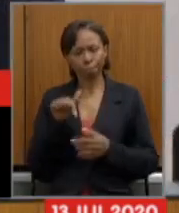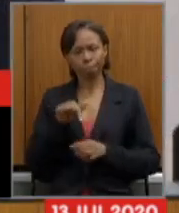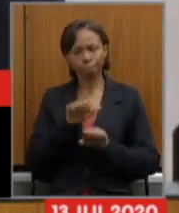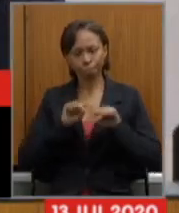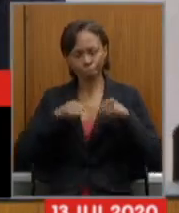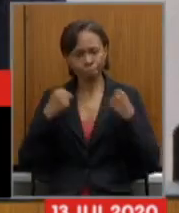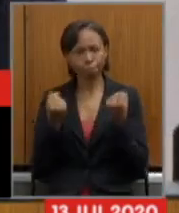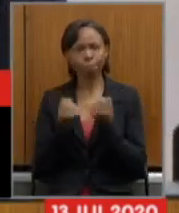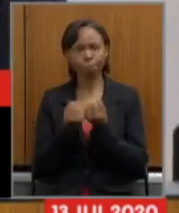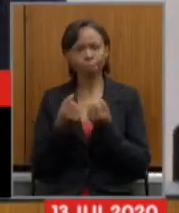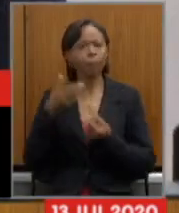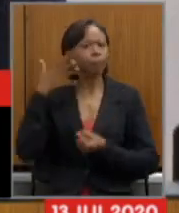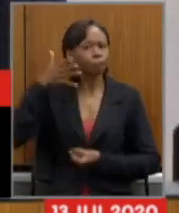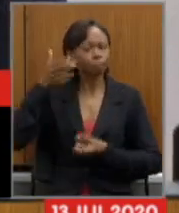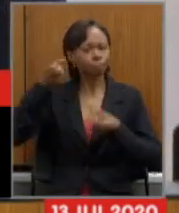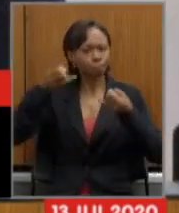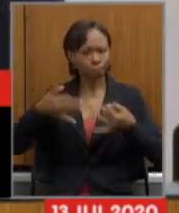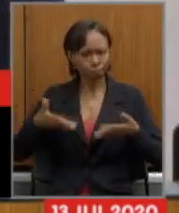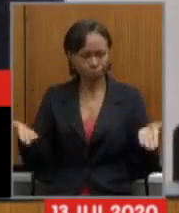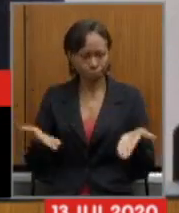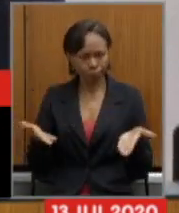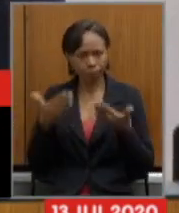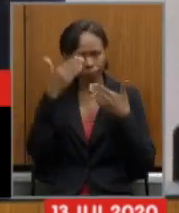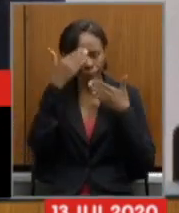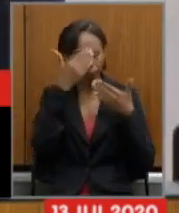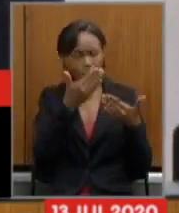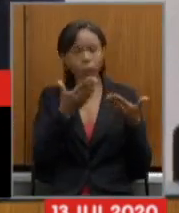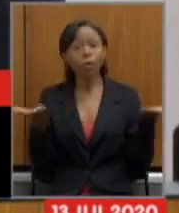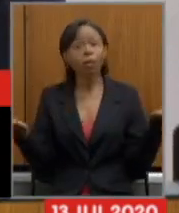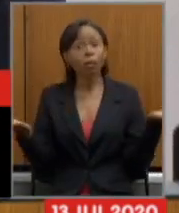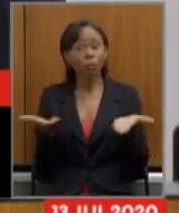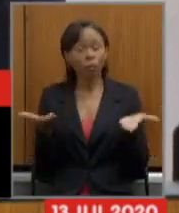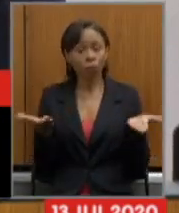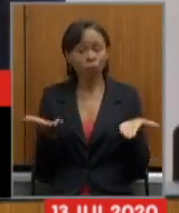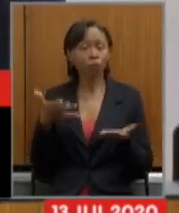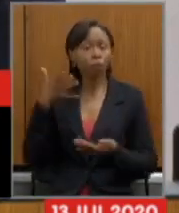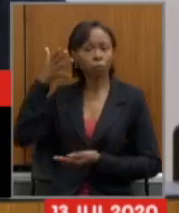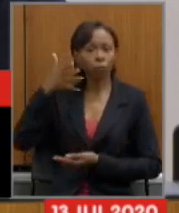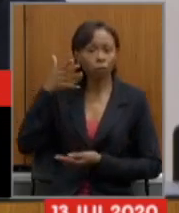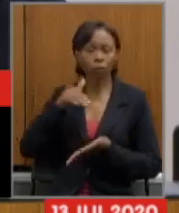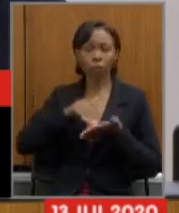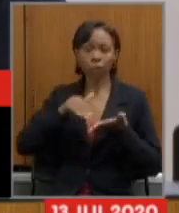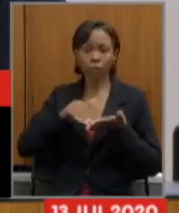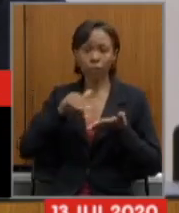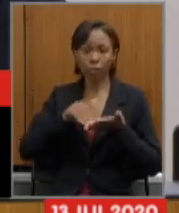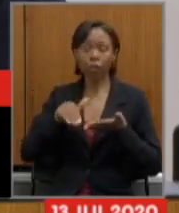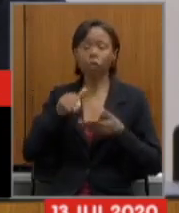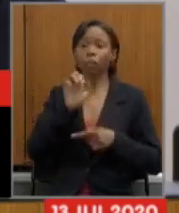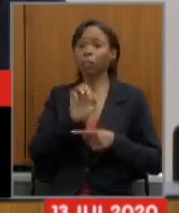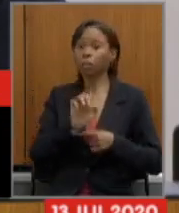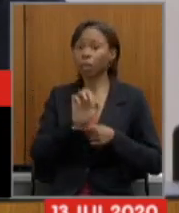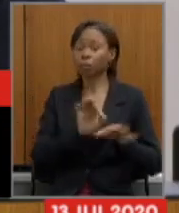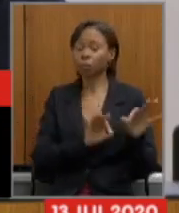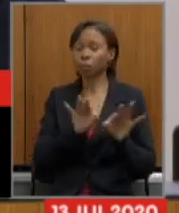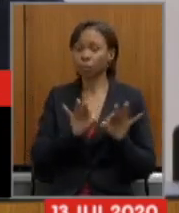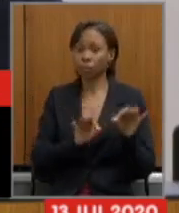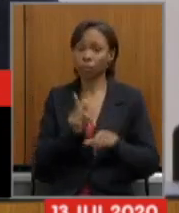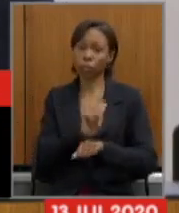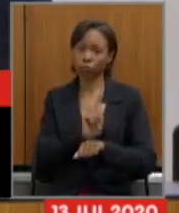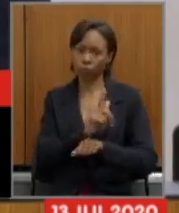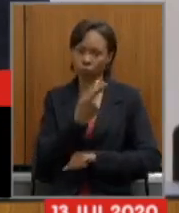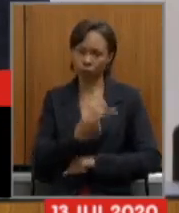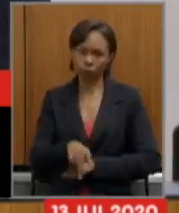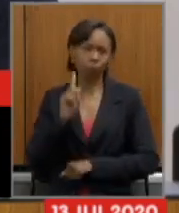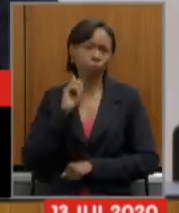exposição que acaba de proferir. Vamos passar a palavra ao secretário de Estado de Planejamento e Gestão de Minas Gerais,